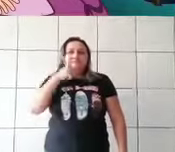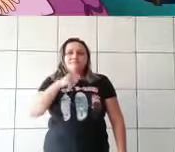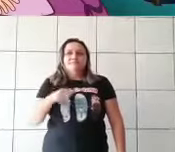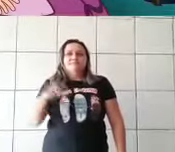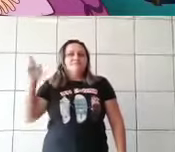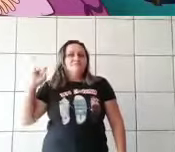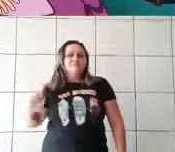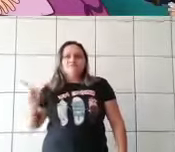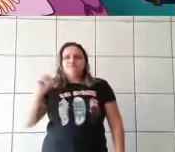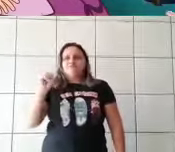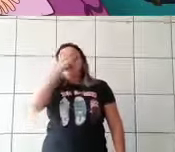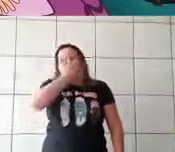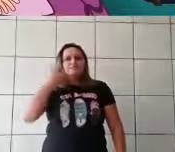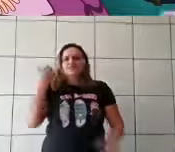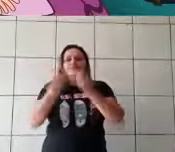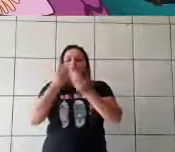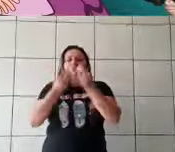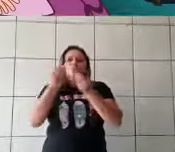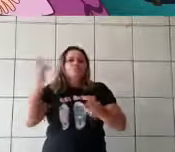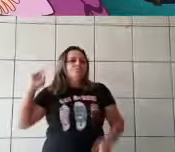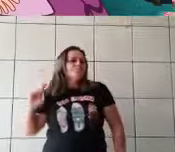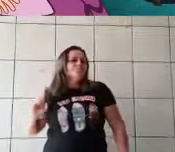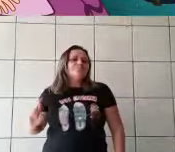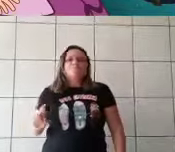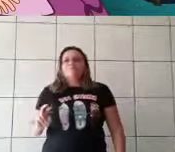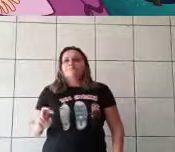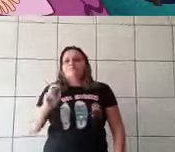E além disso eram rudes e mimadas.